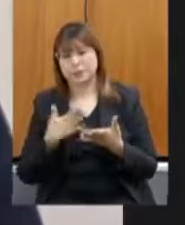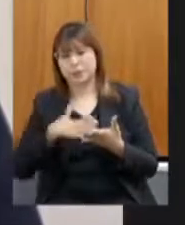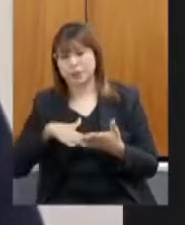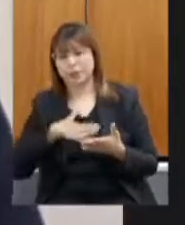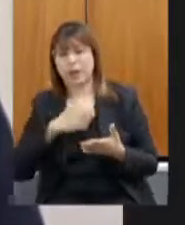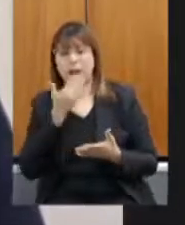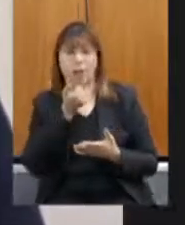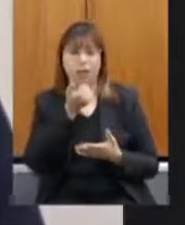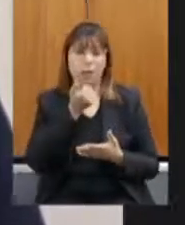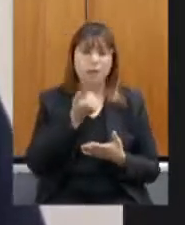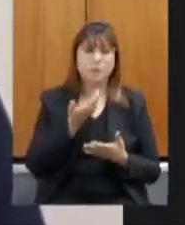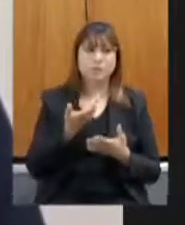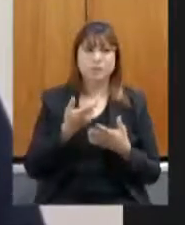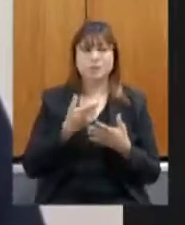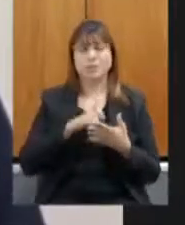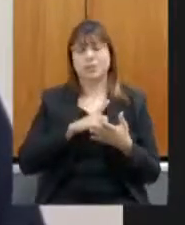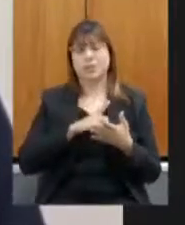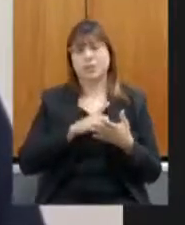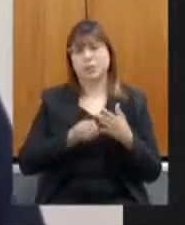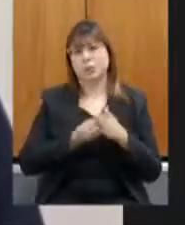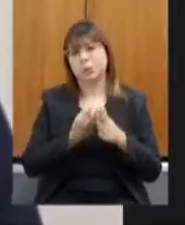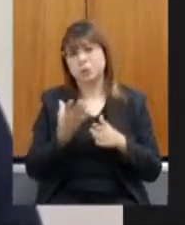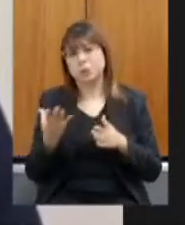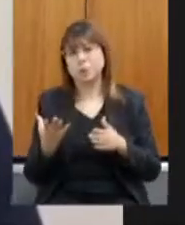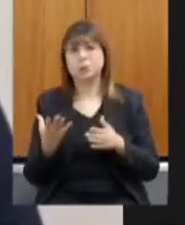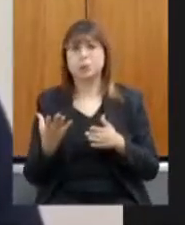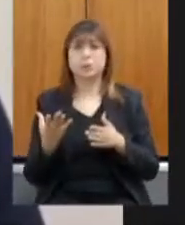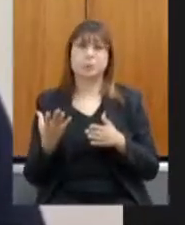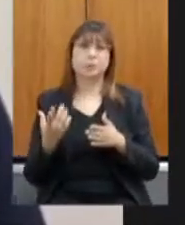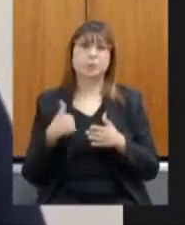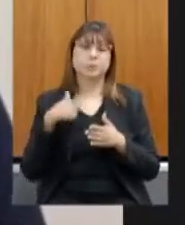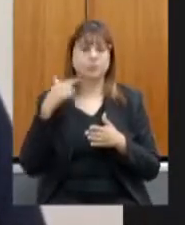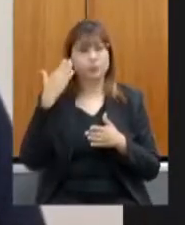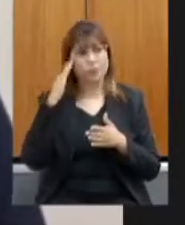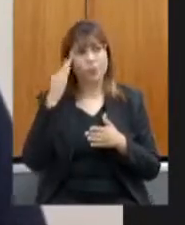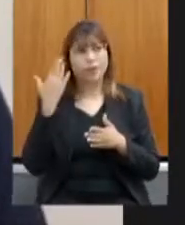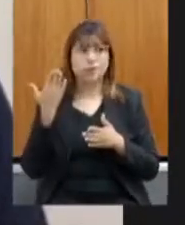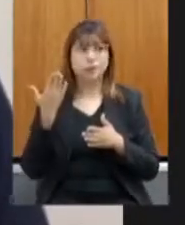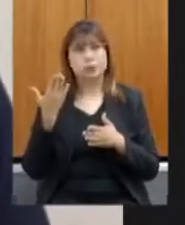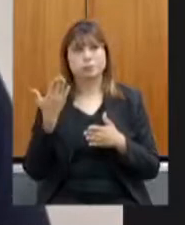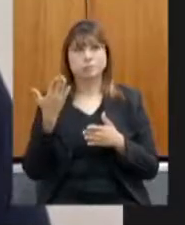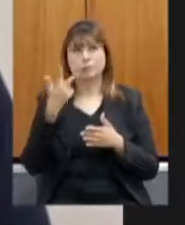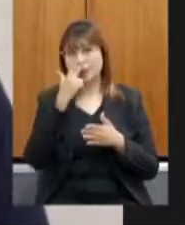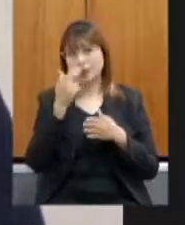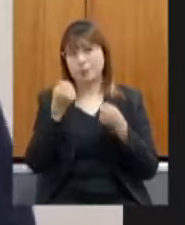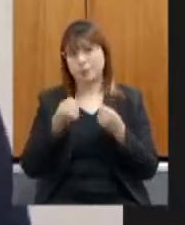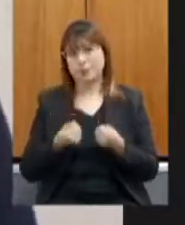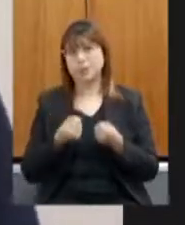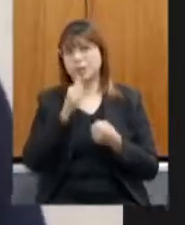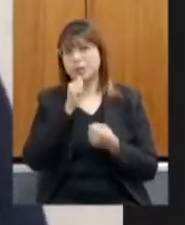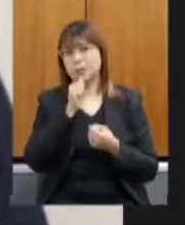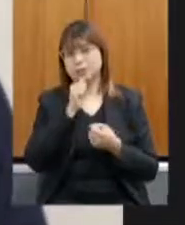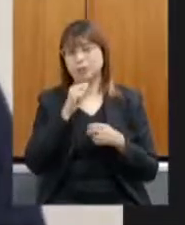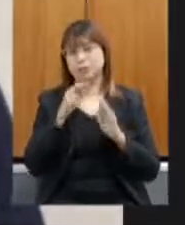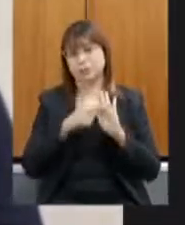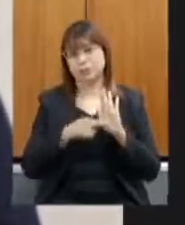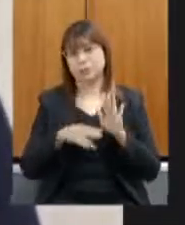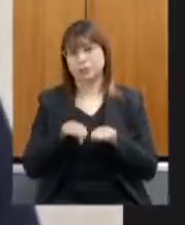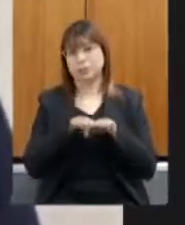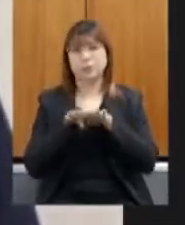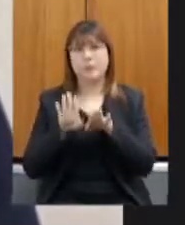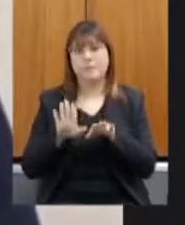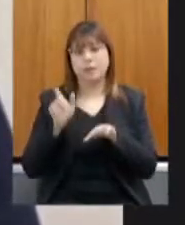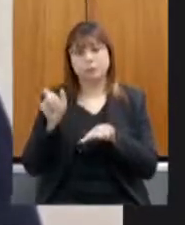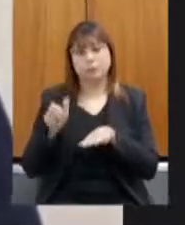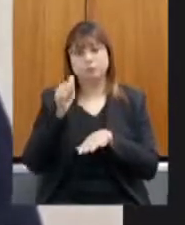uma série de questões que eu entendo ainda que está muito pesada a regulamentação mas se a